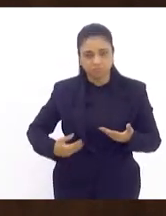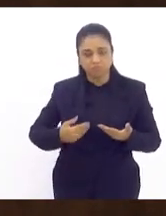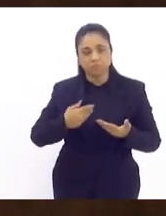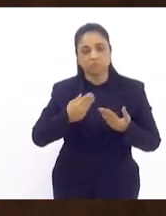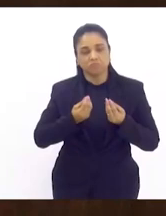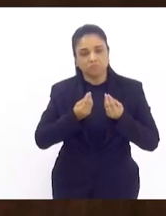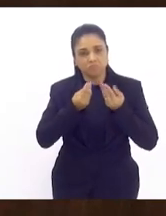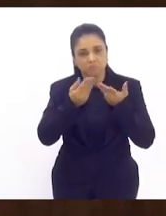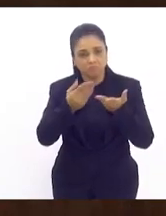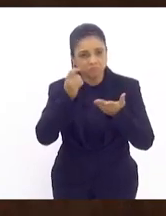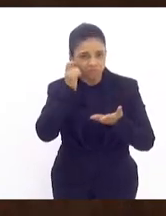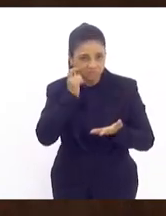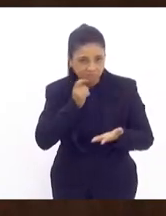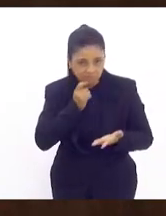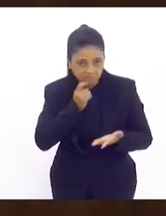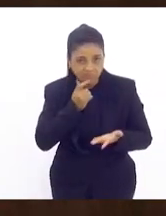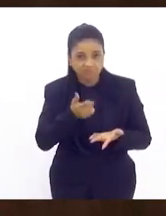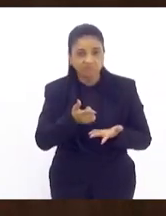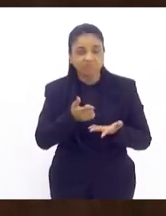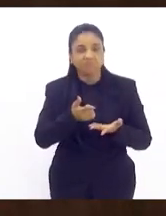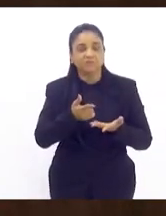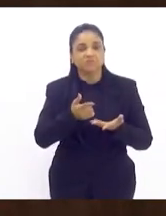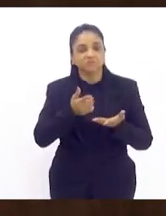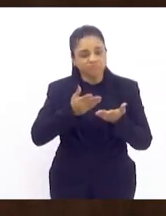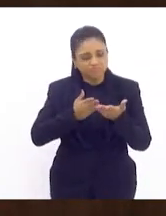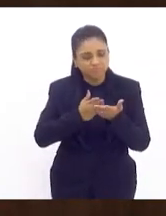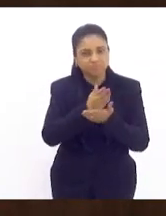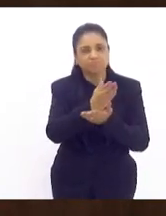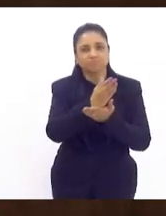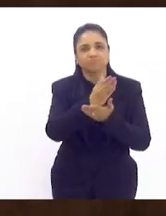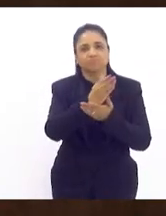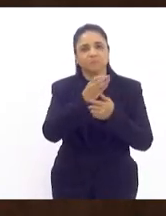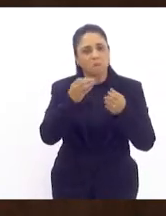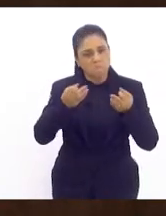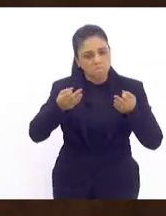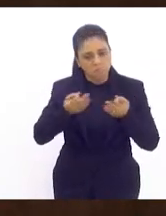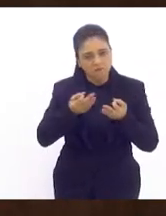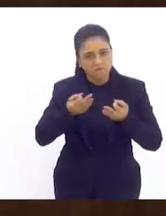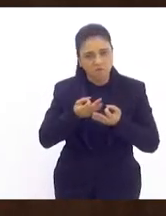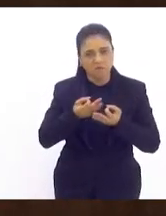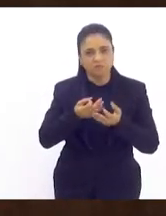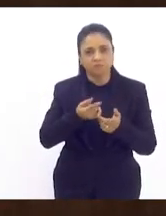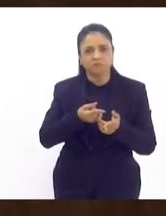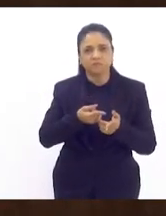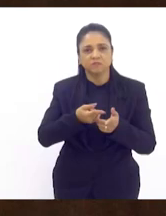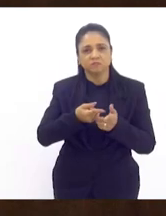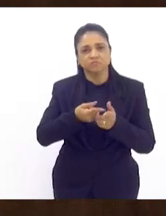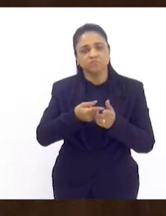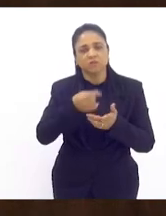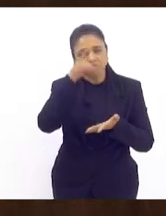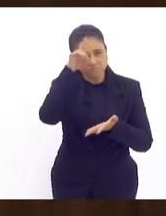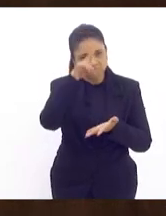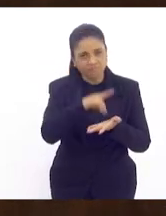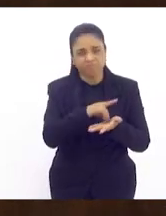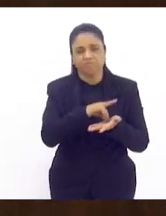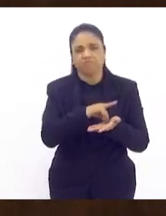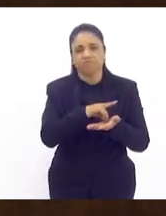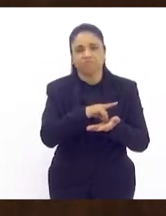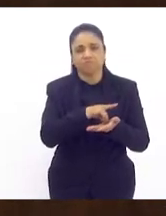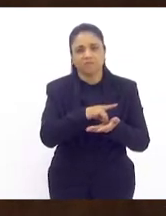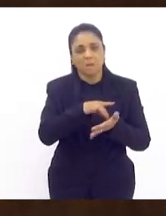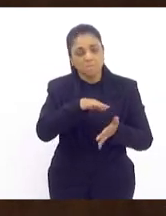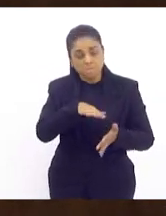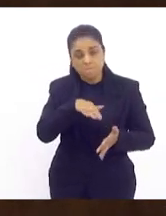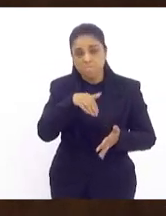sancionado ou regulamentado com perfeição e evidentemente que é legítimo e que muitas vezes